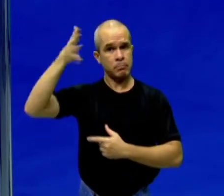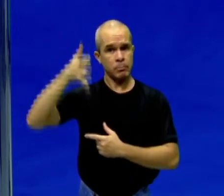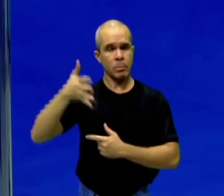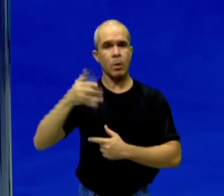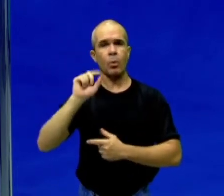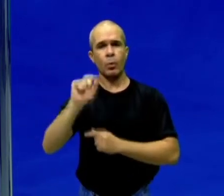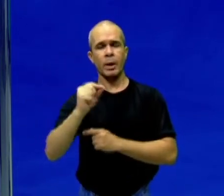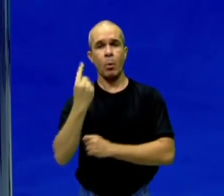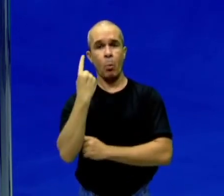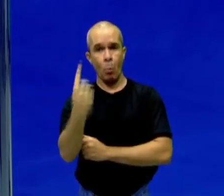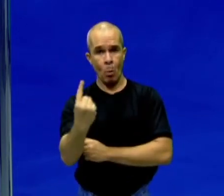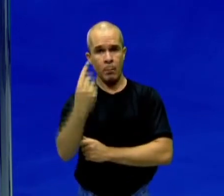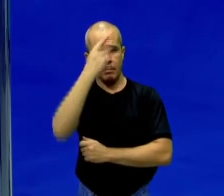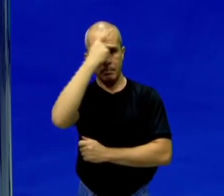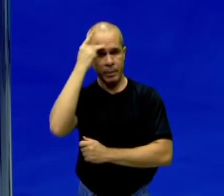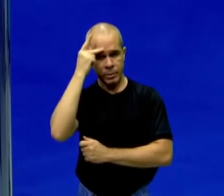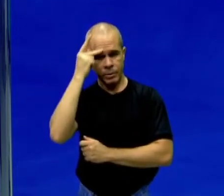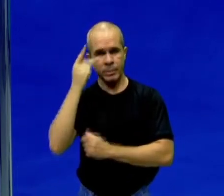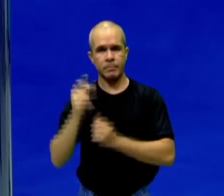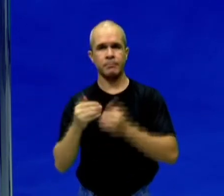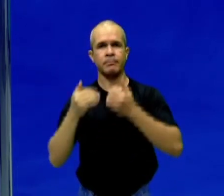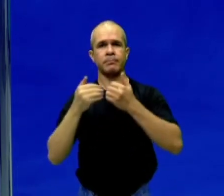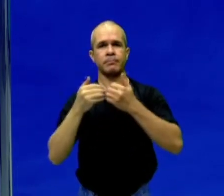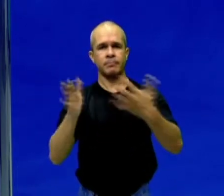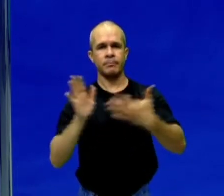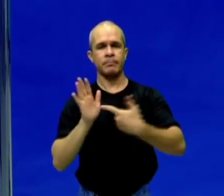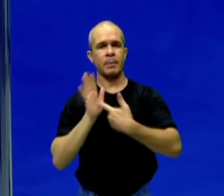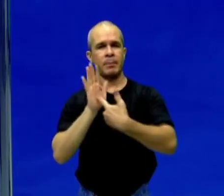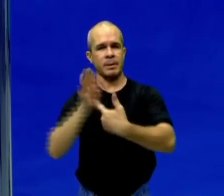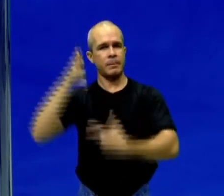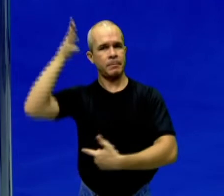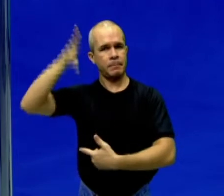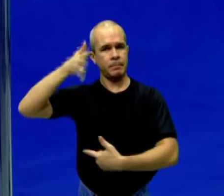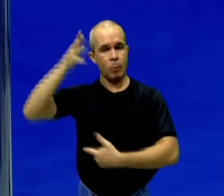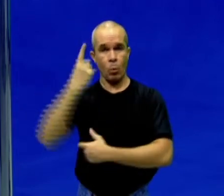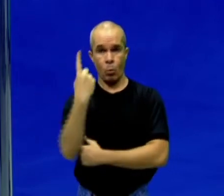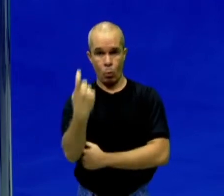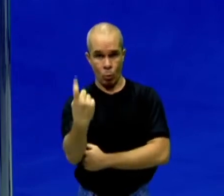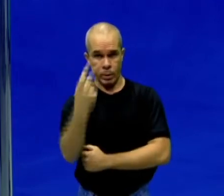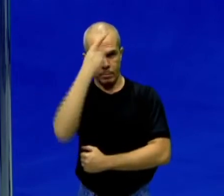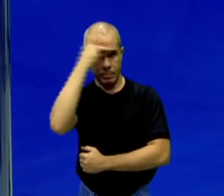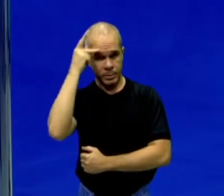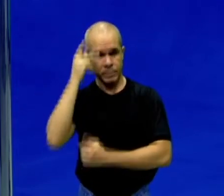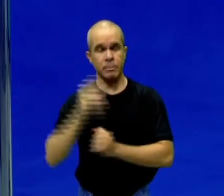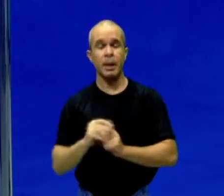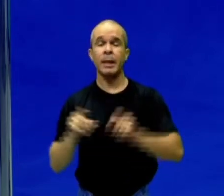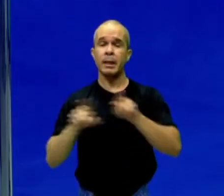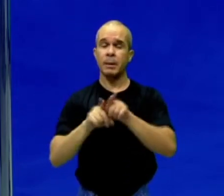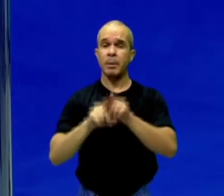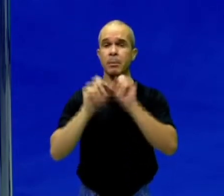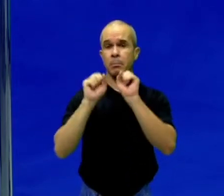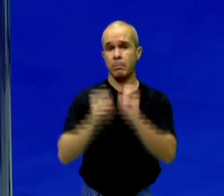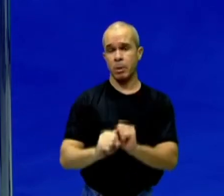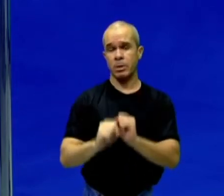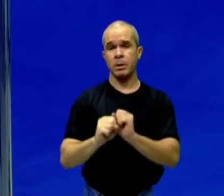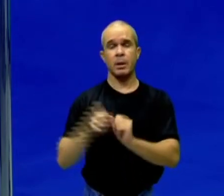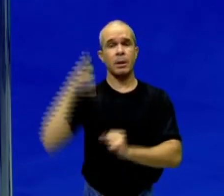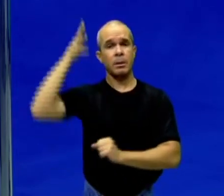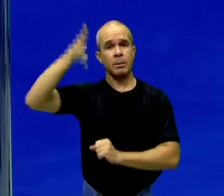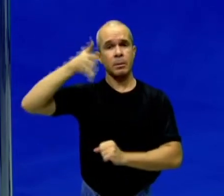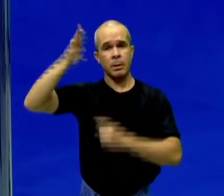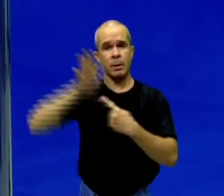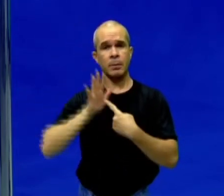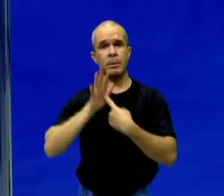um indivíduo faz a apresentação do seminário. E eu posso chamar de apresentação